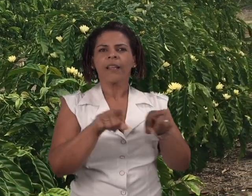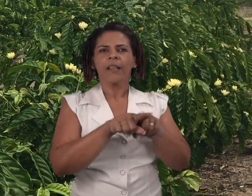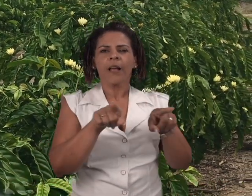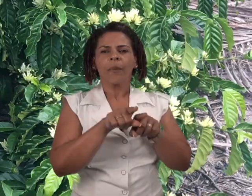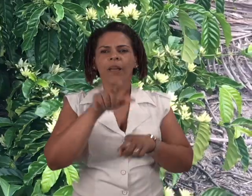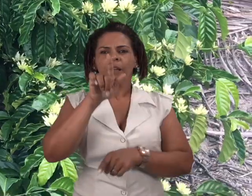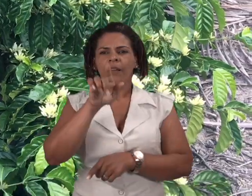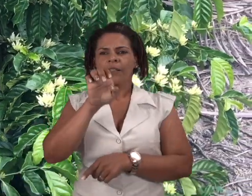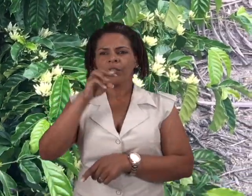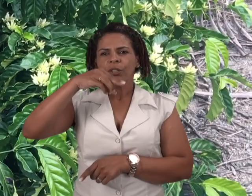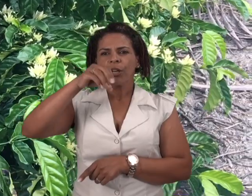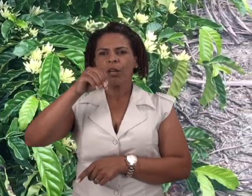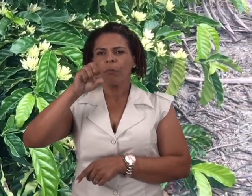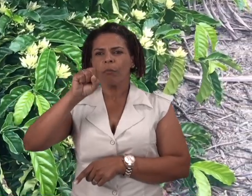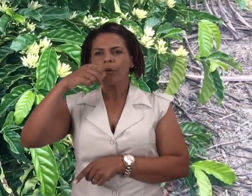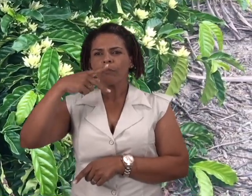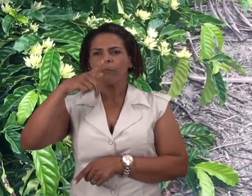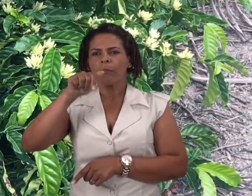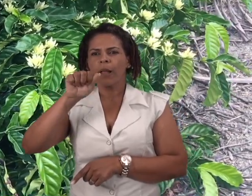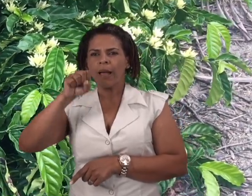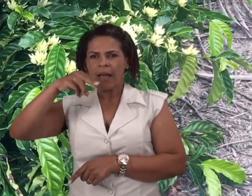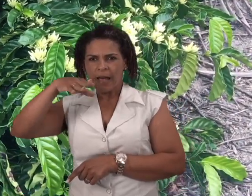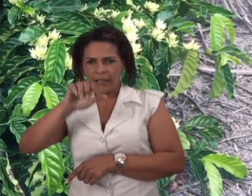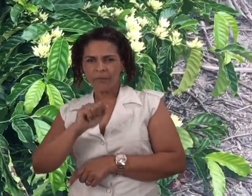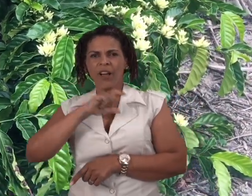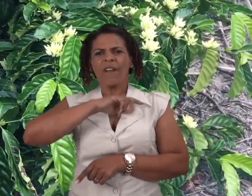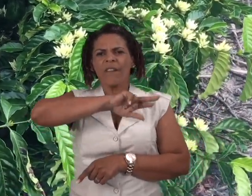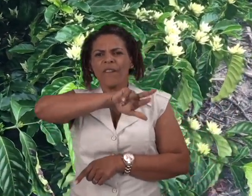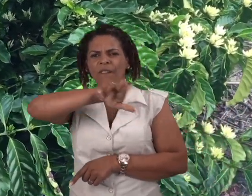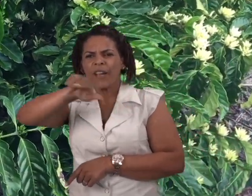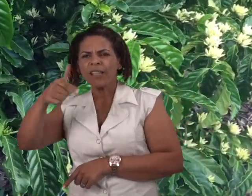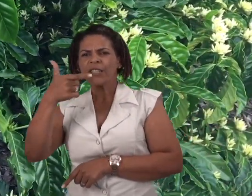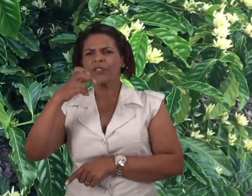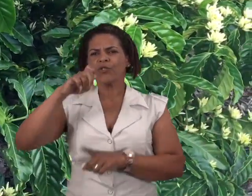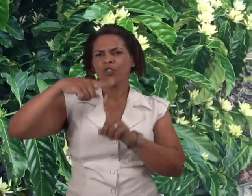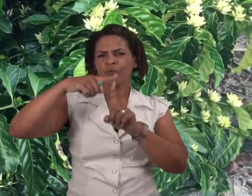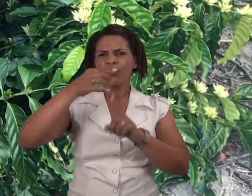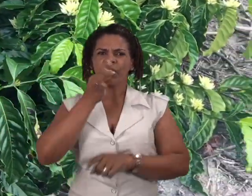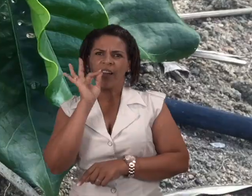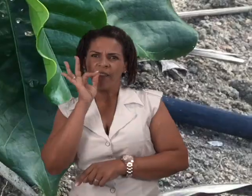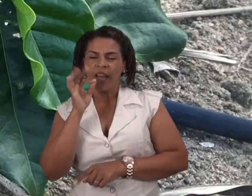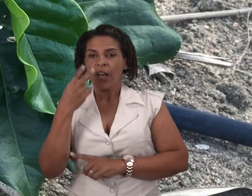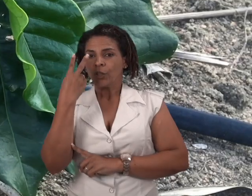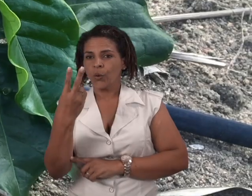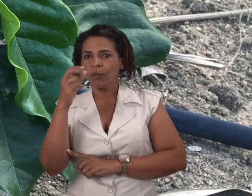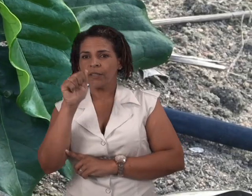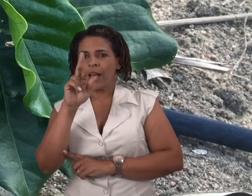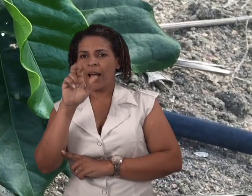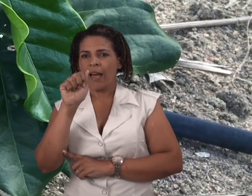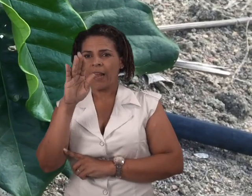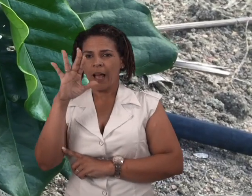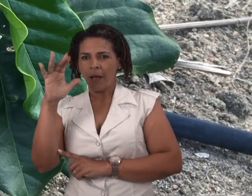existe também um banco de gemoplasma com 35 materiais genéticos diferentes de café. Dois